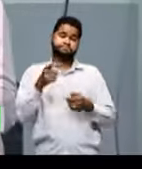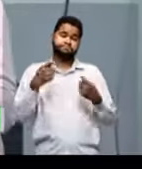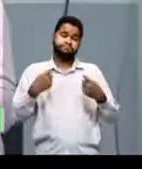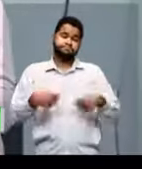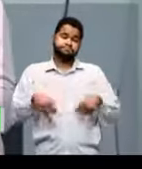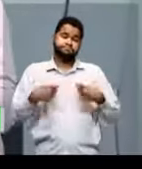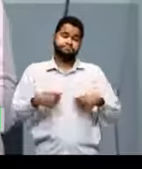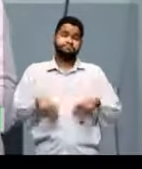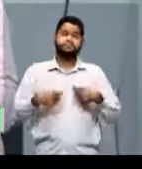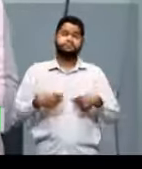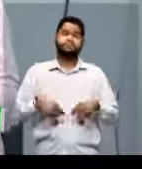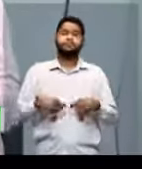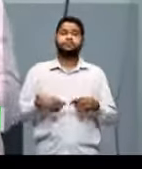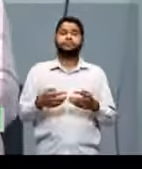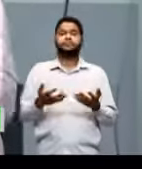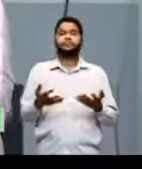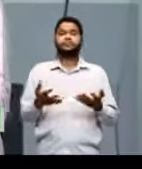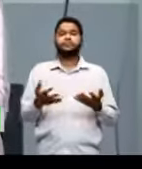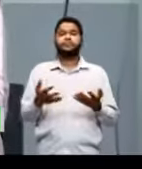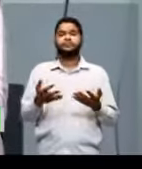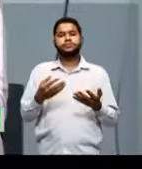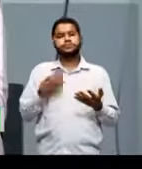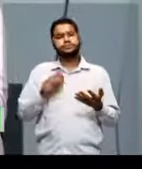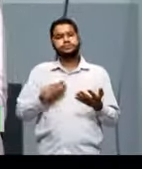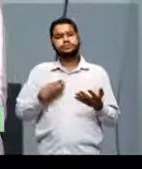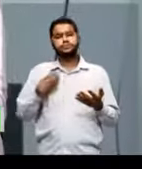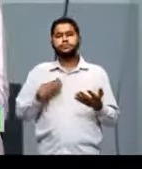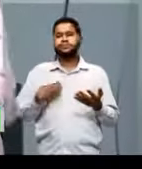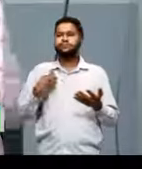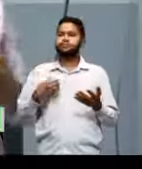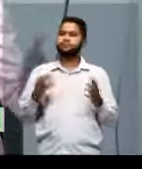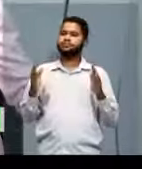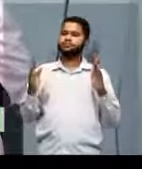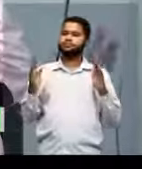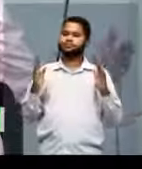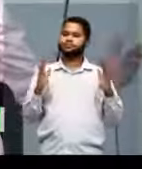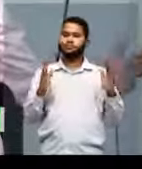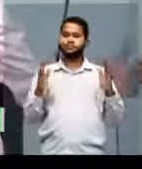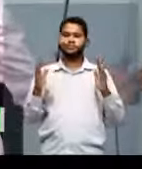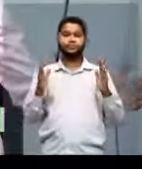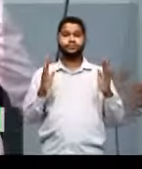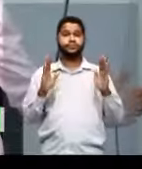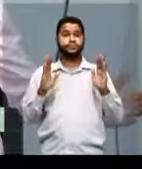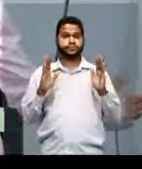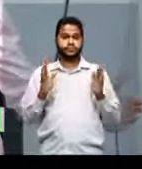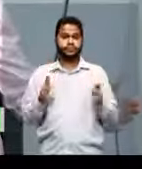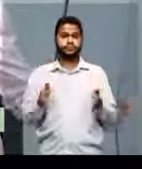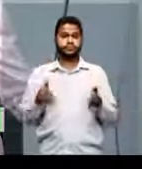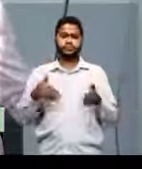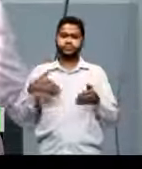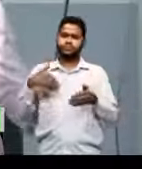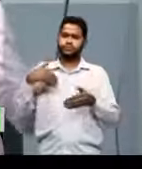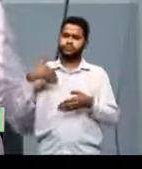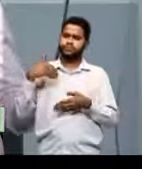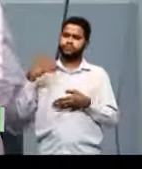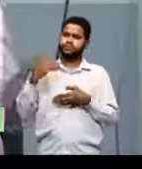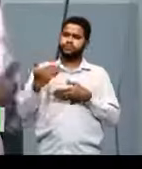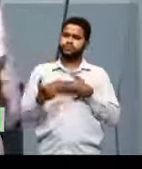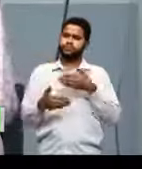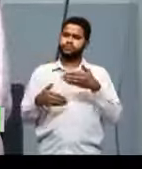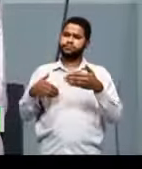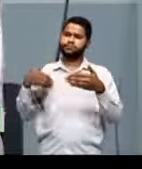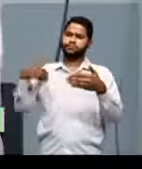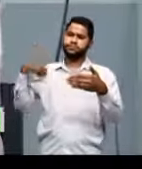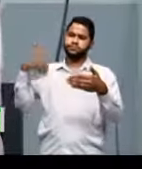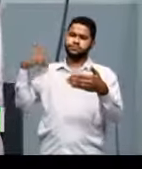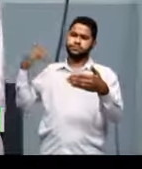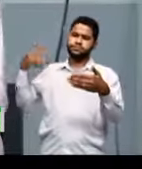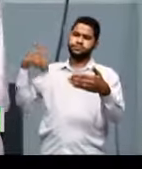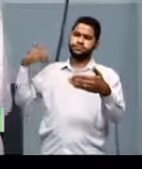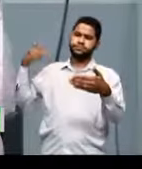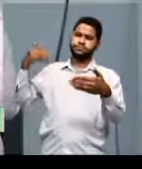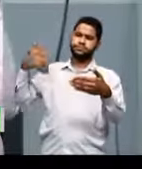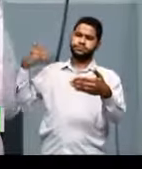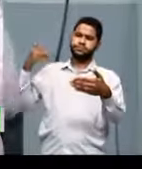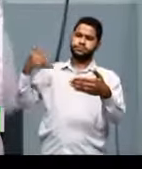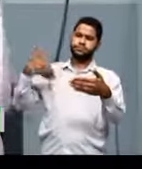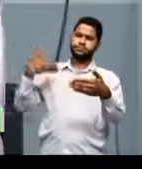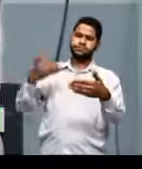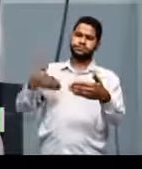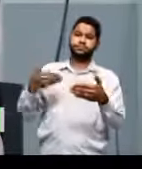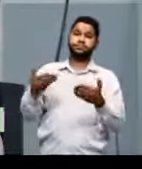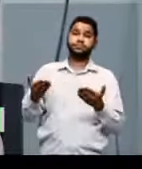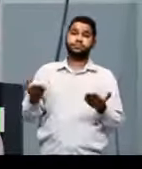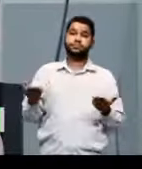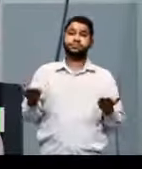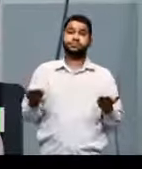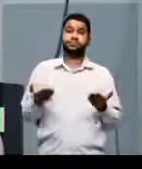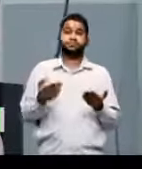na medida em que vivemos essa época. Já é uma construção histórica que vem de longa data e hoje